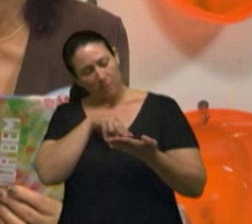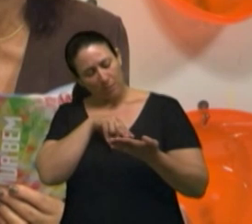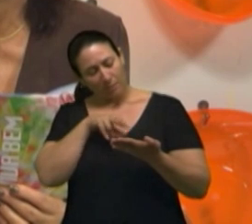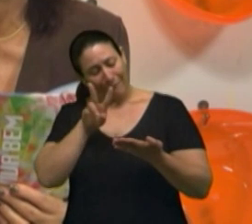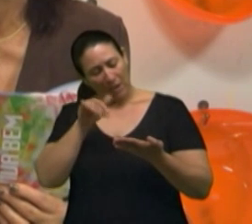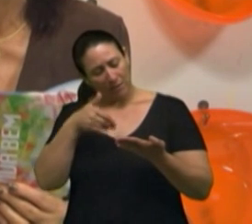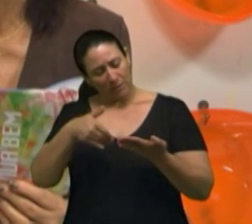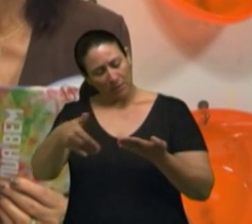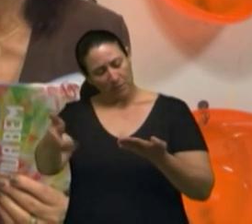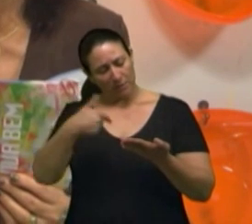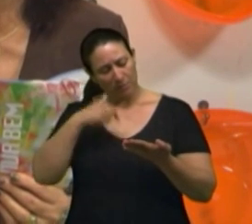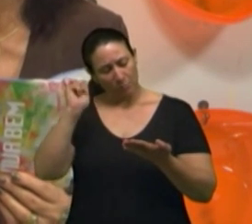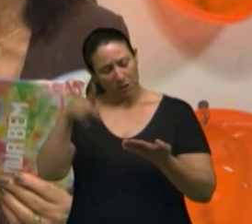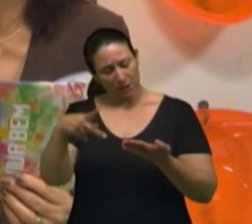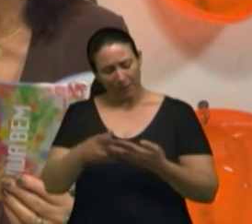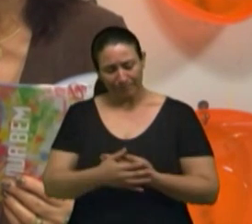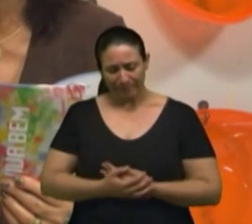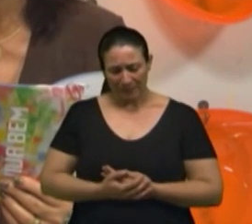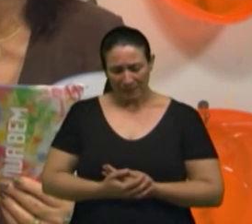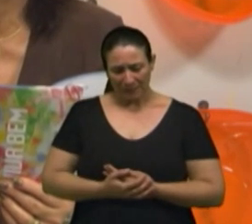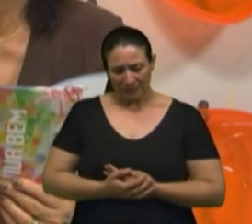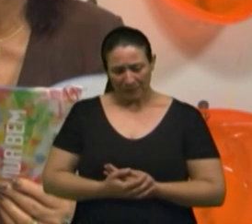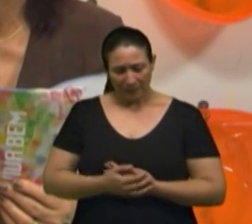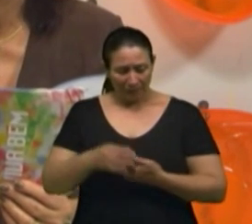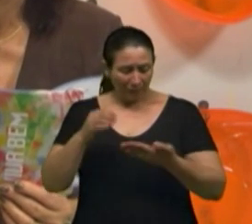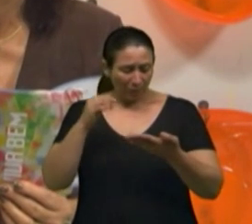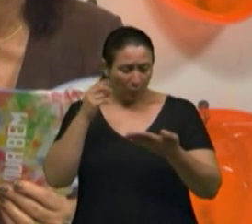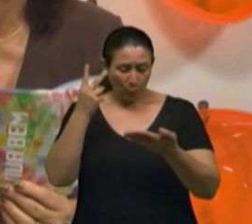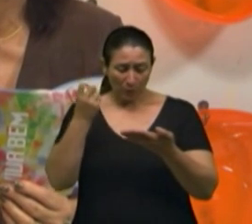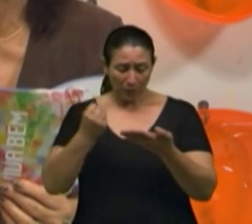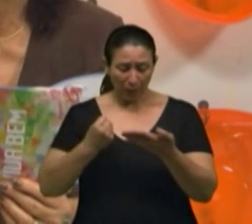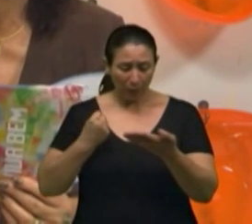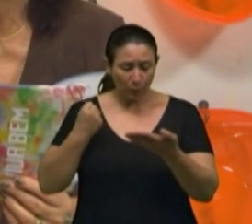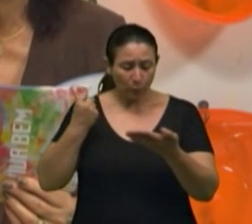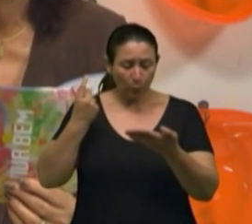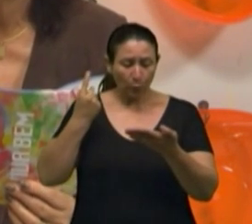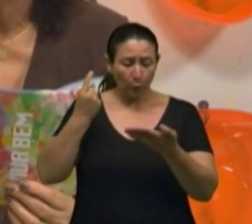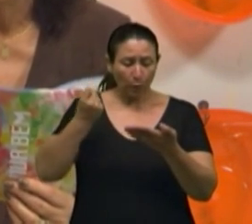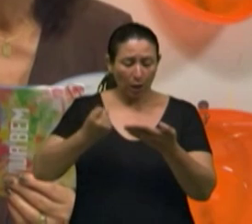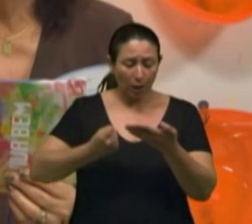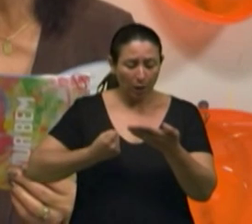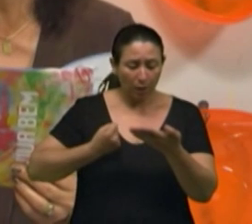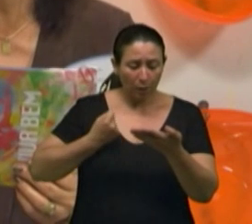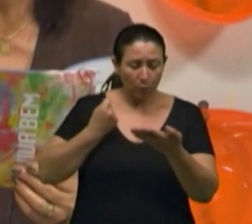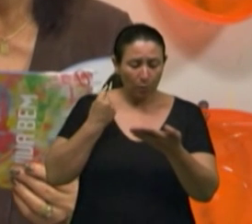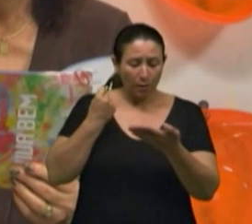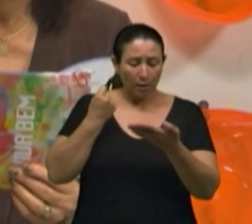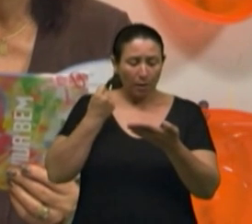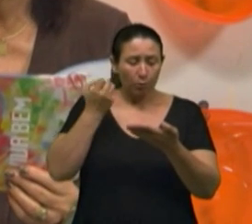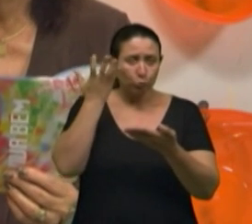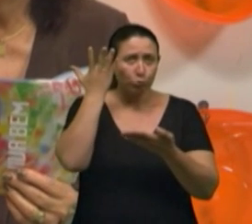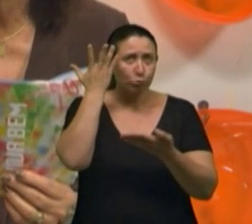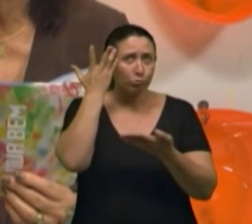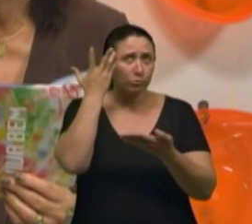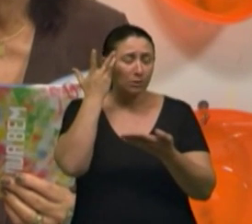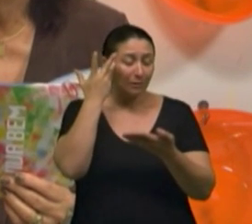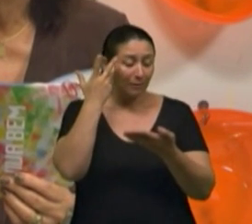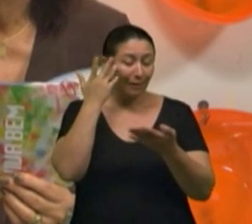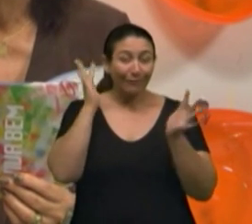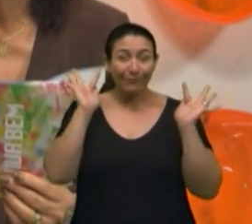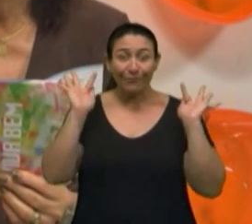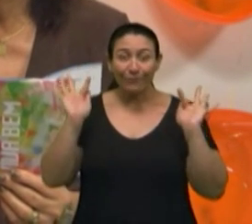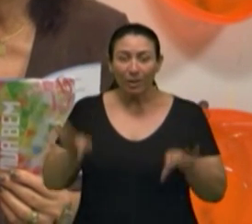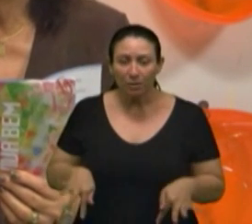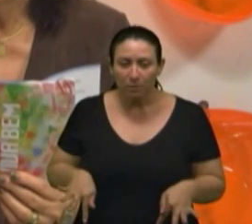para se aposentar. Falta dois anos, falta um ano, faltam alguns dias. Quando finalmente fecha o